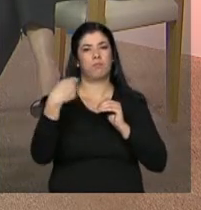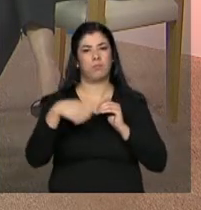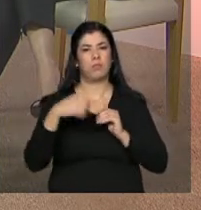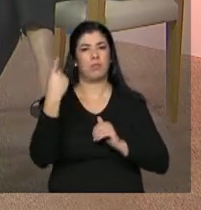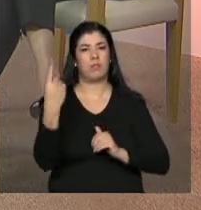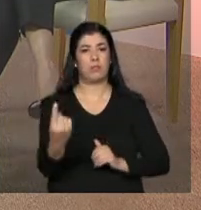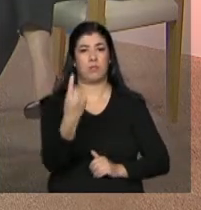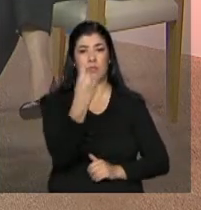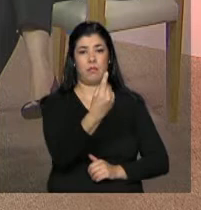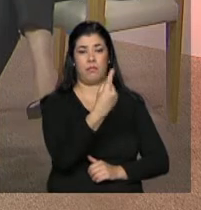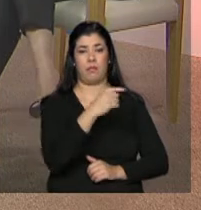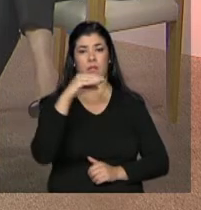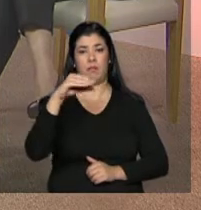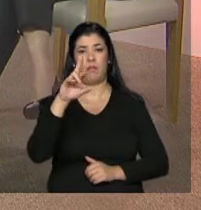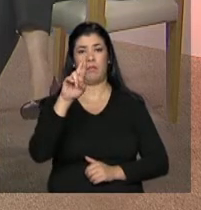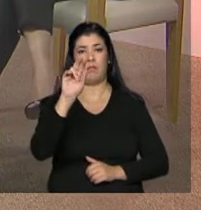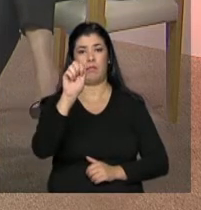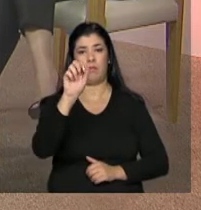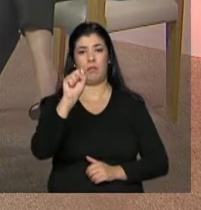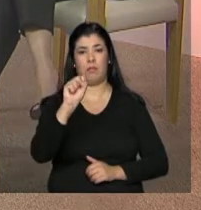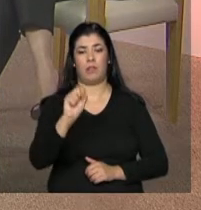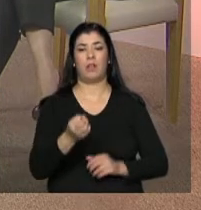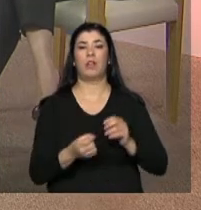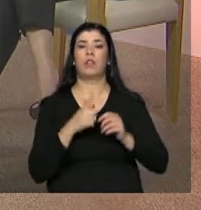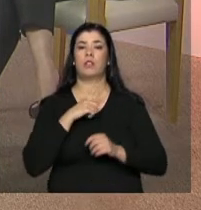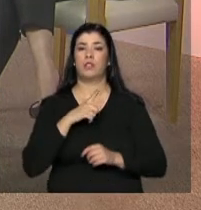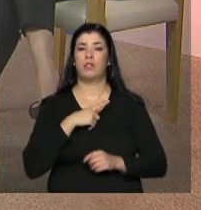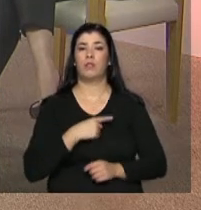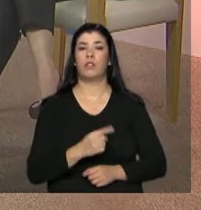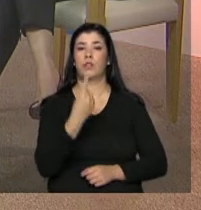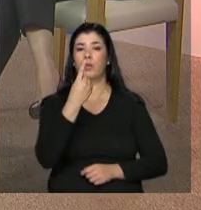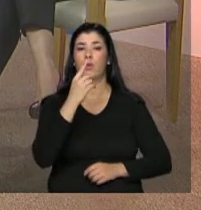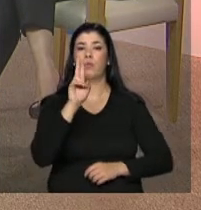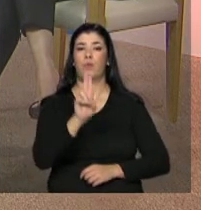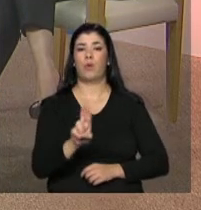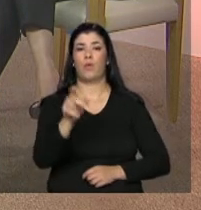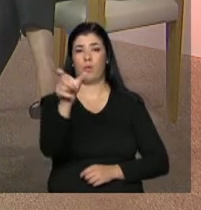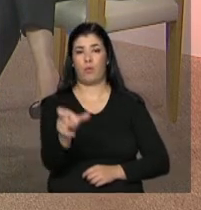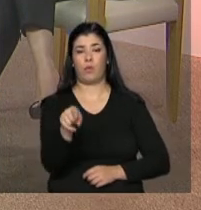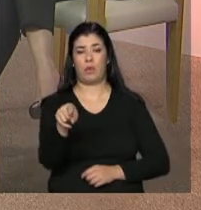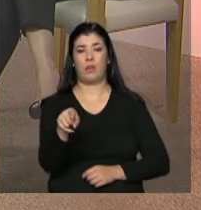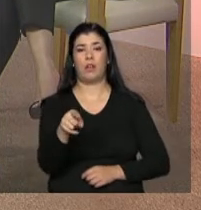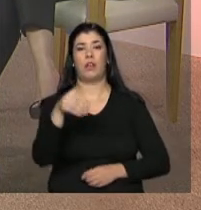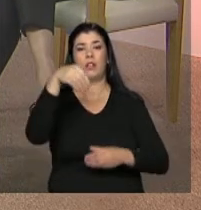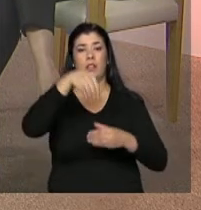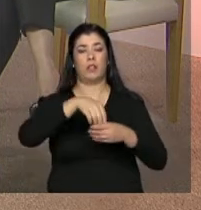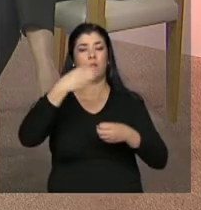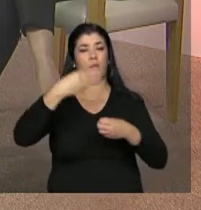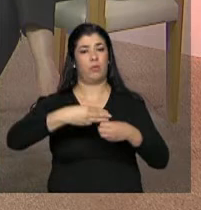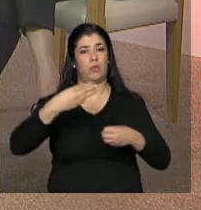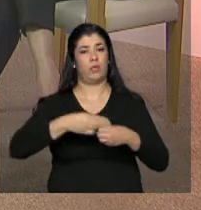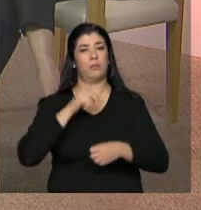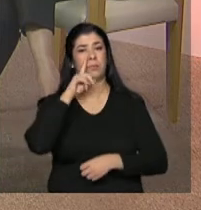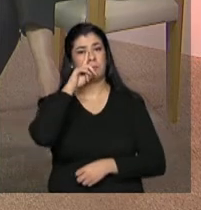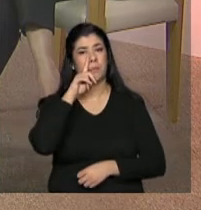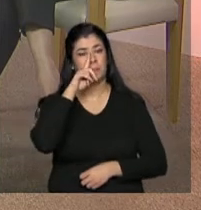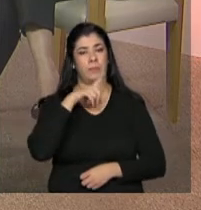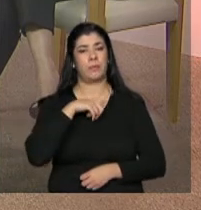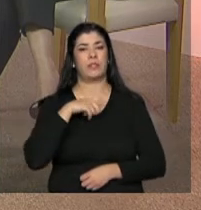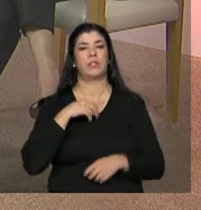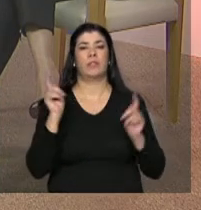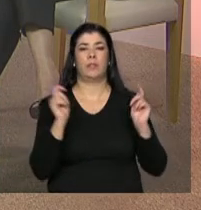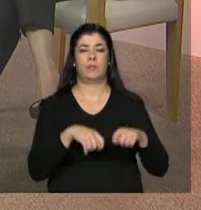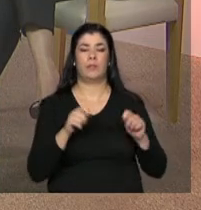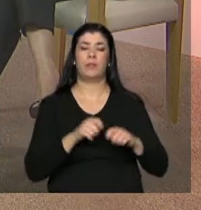cada crase tivesse, pelo menos, uma unidade pública de atendimento dentro de territórios vulneráveis. Nós temos isso.